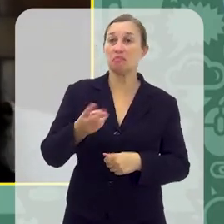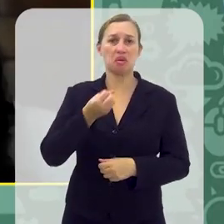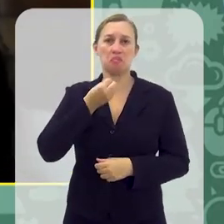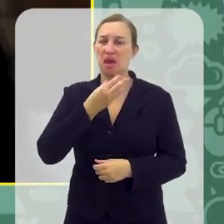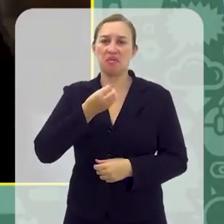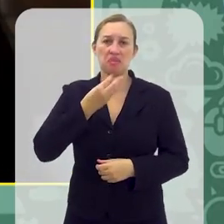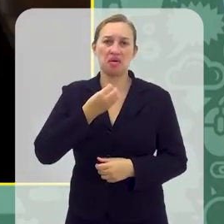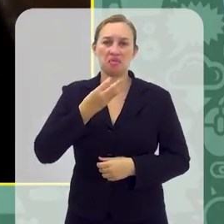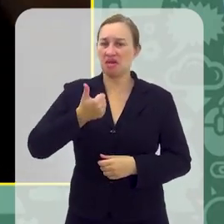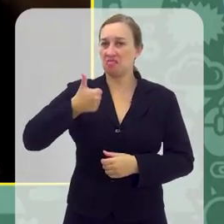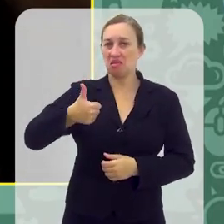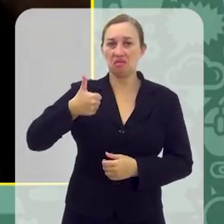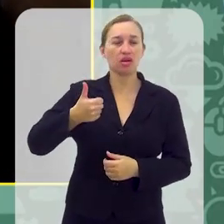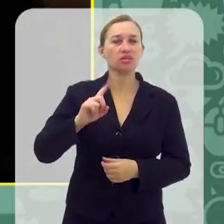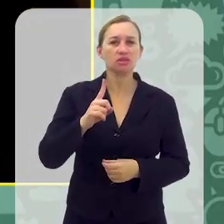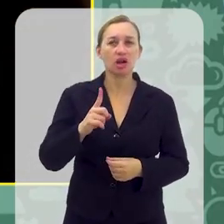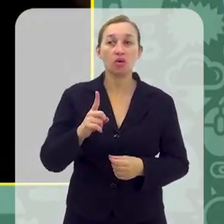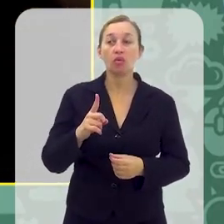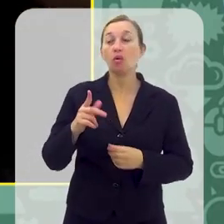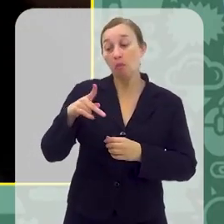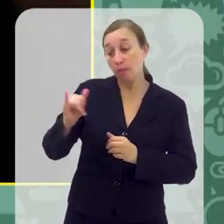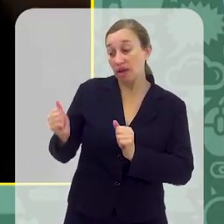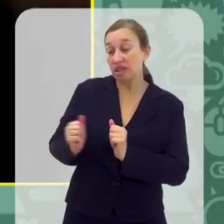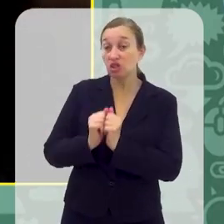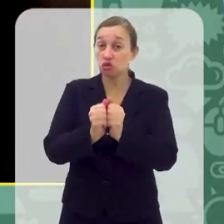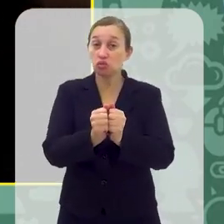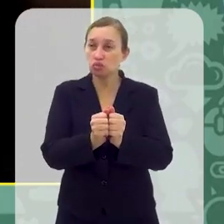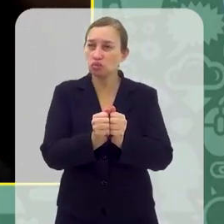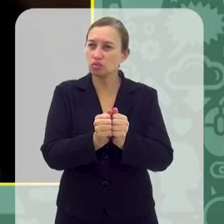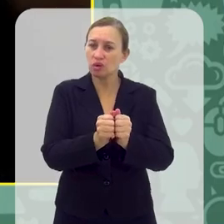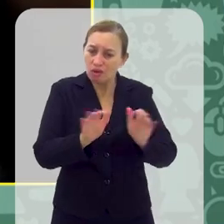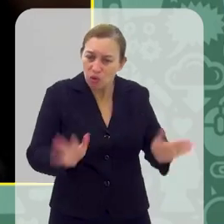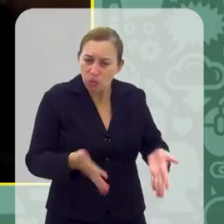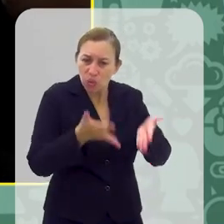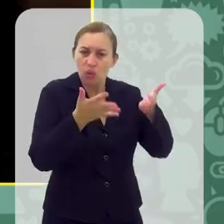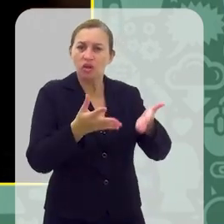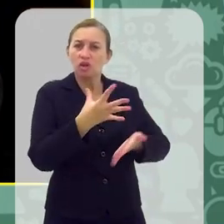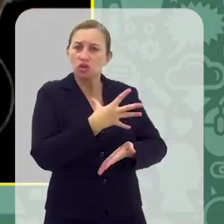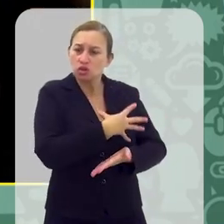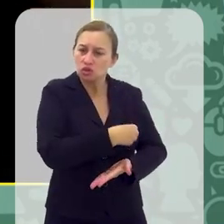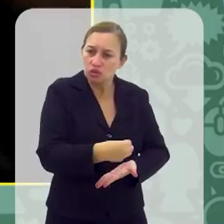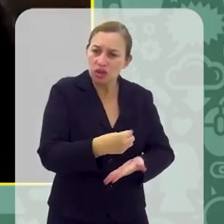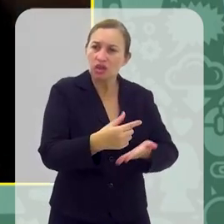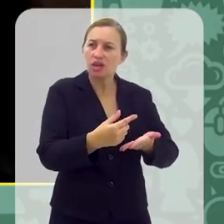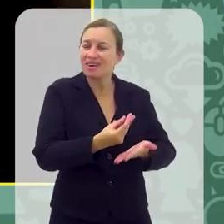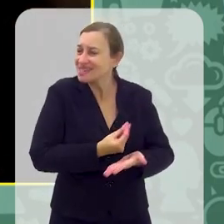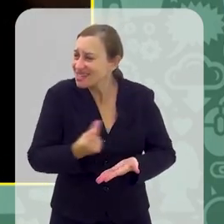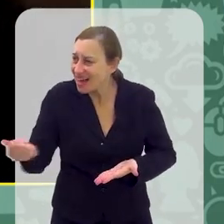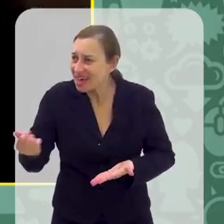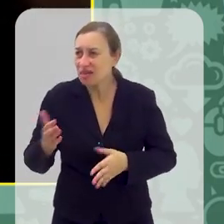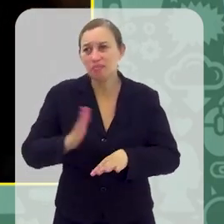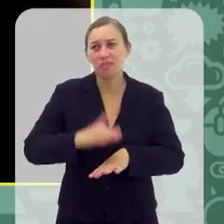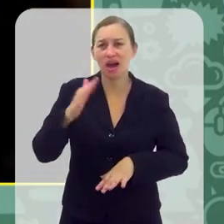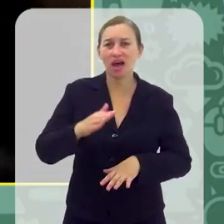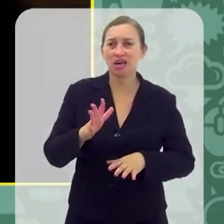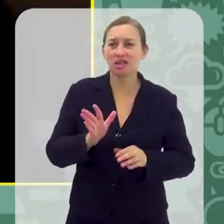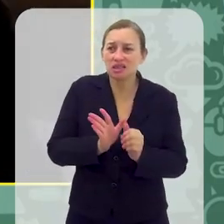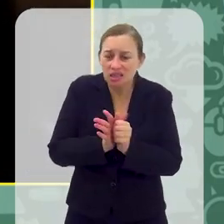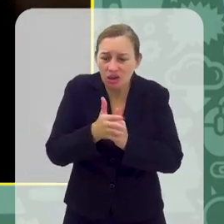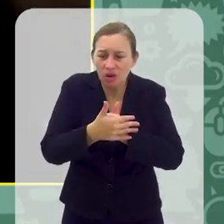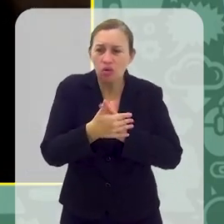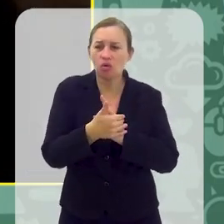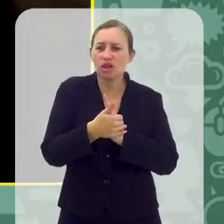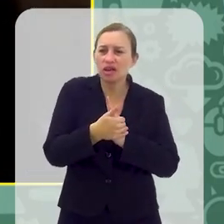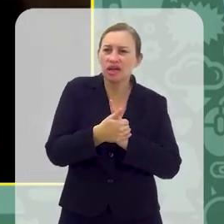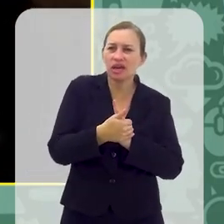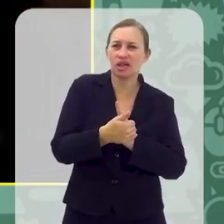o tempo. Então, acho que os pais estão ali do lado, encorajando os filhos a se exporem mais, a saírem e acolhendo eles na